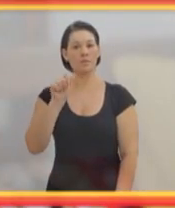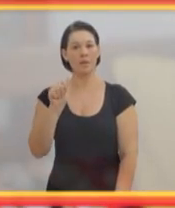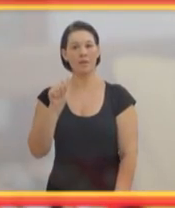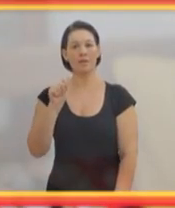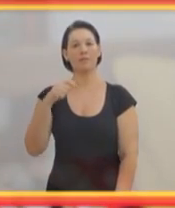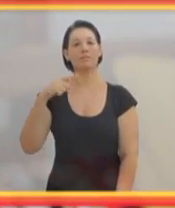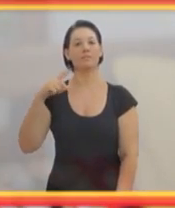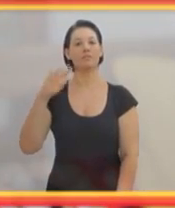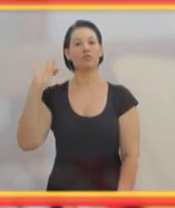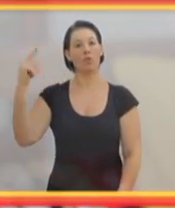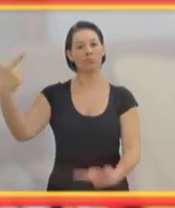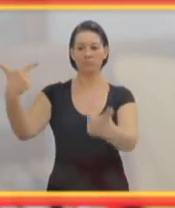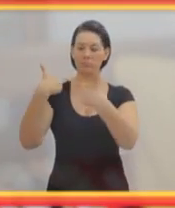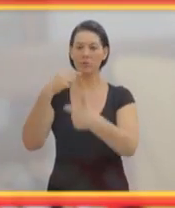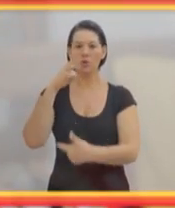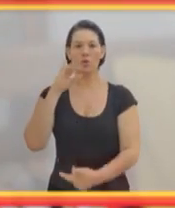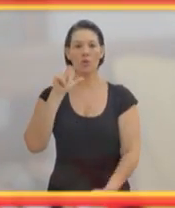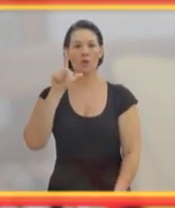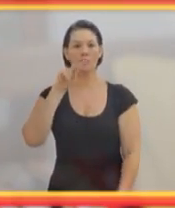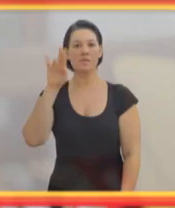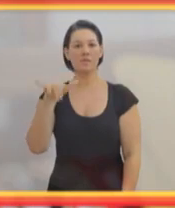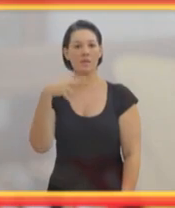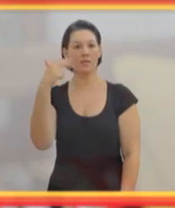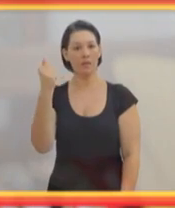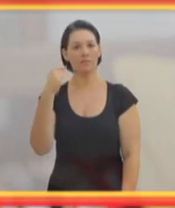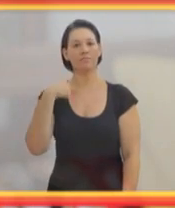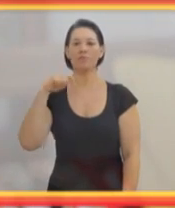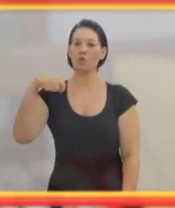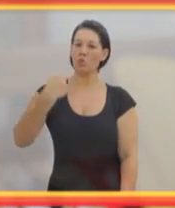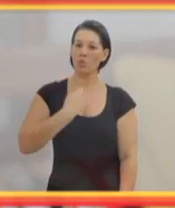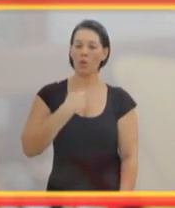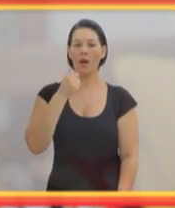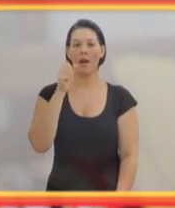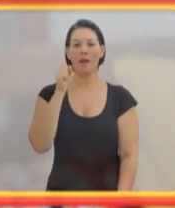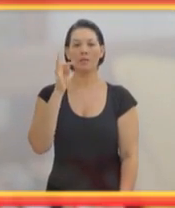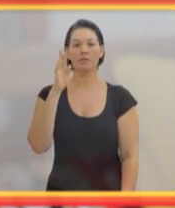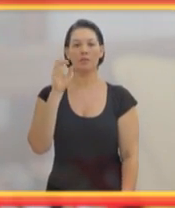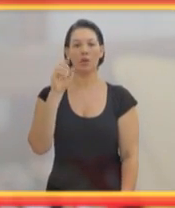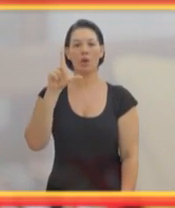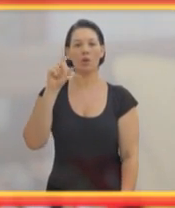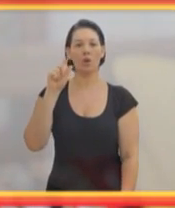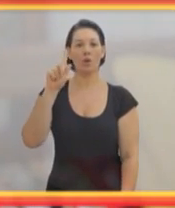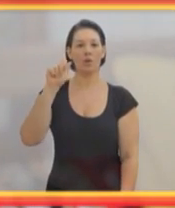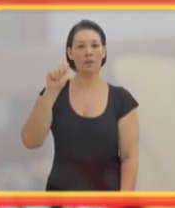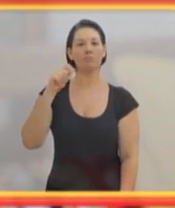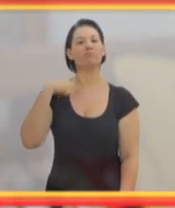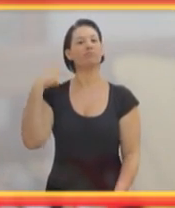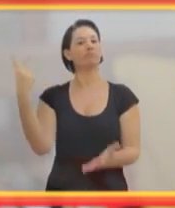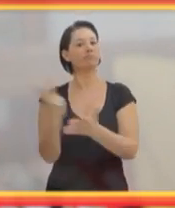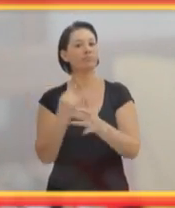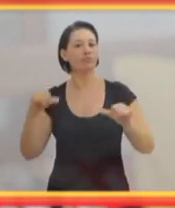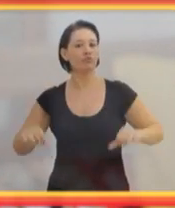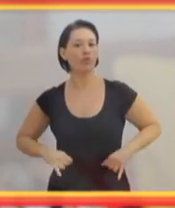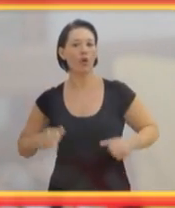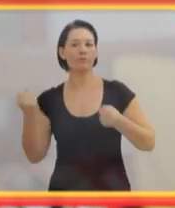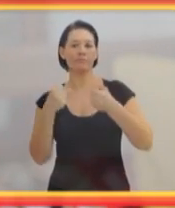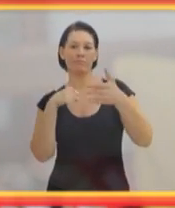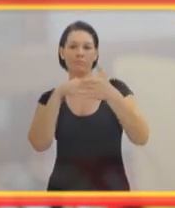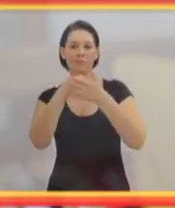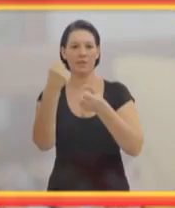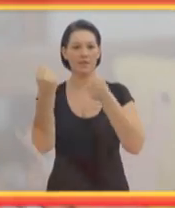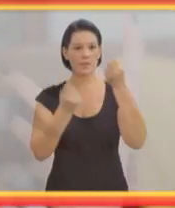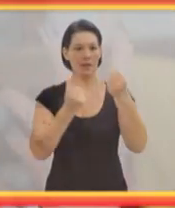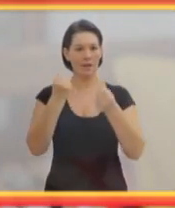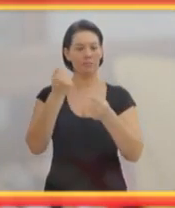Rosário, todos me chamam como Wilzinha, sou conhecida como Wilzinha. Sou astróloga, sofri um acidente de carro em